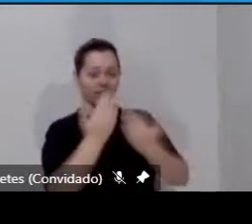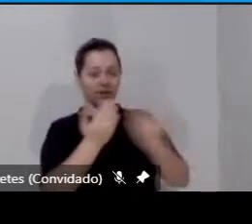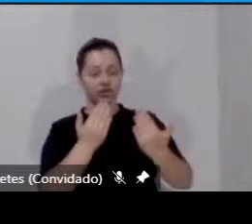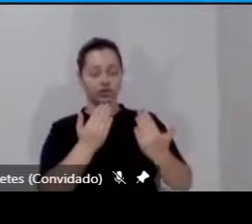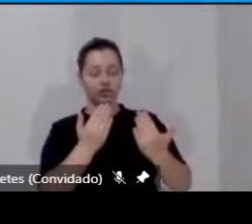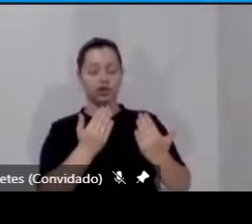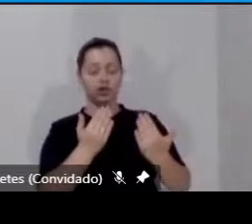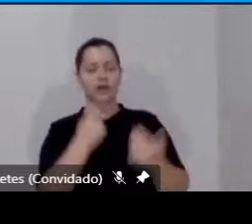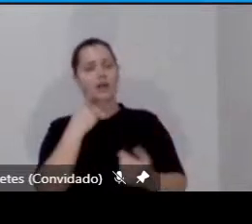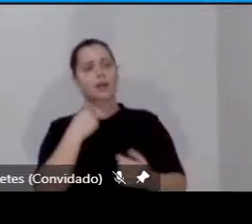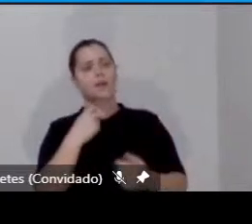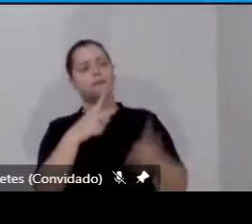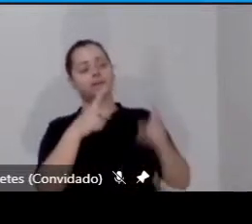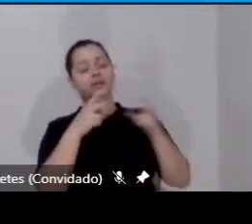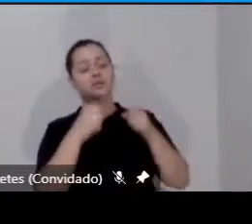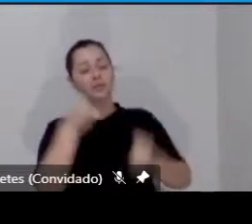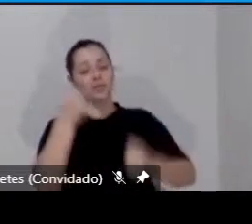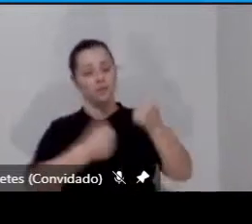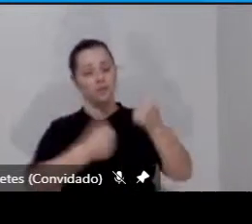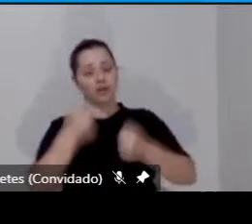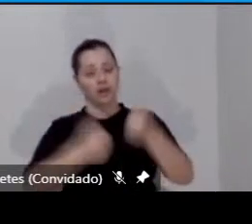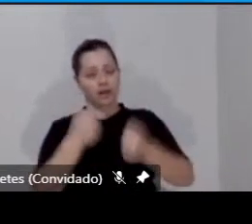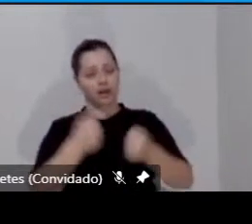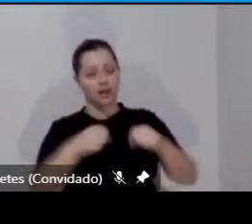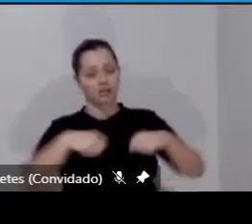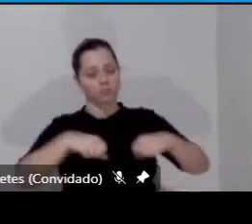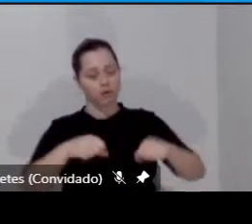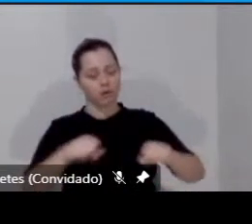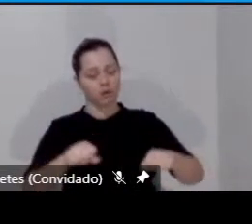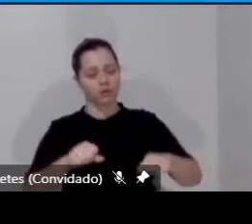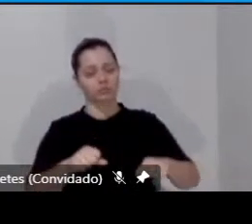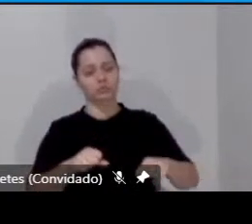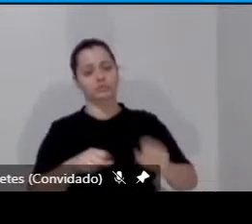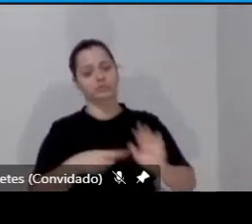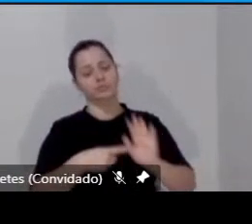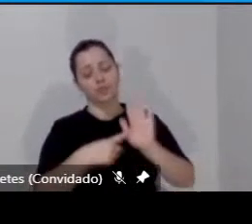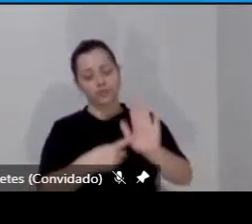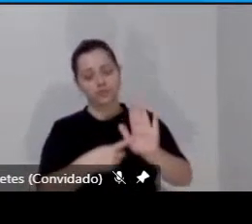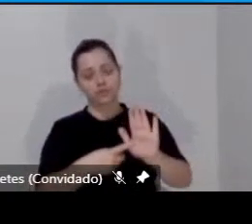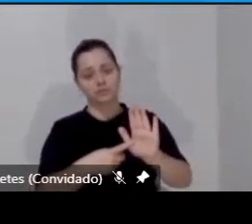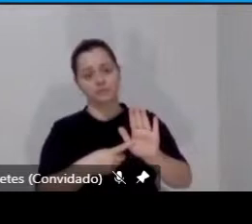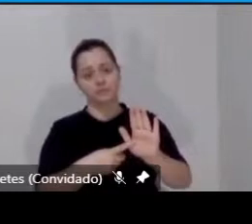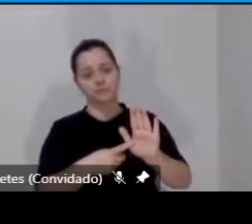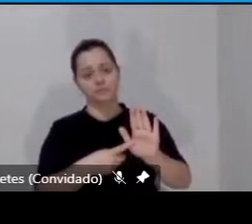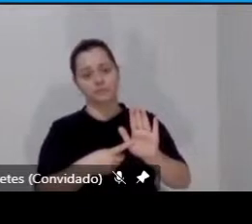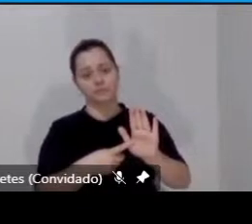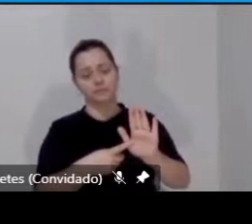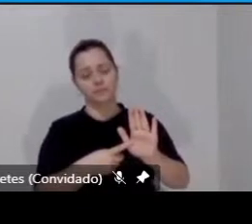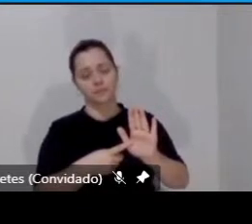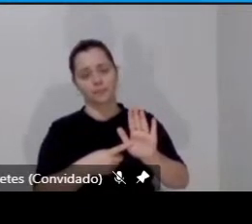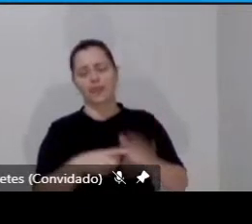e a mobilidade motorizada representam, se deva